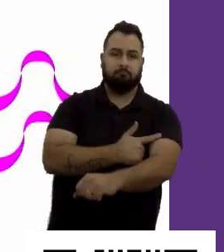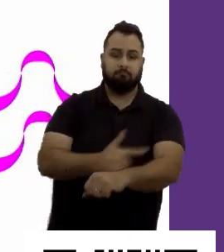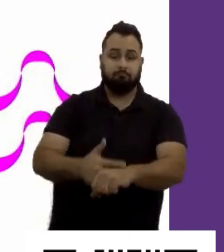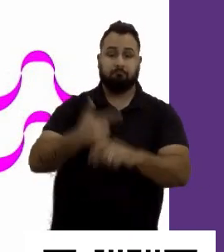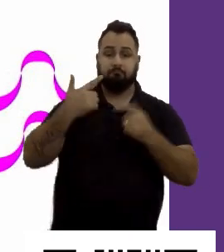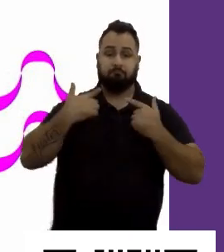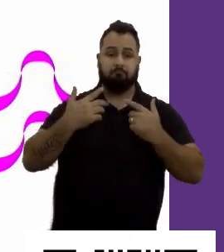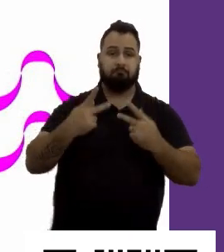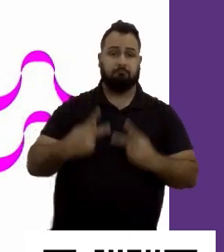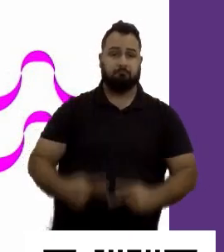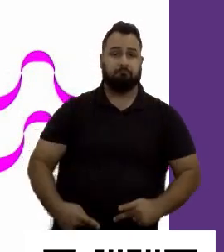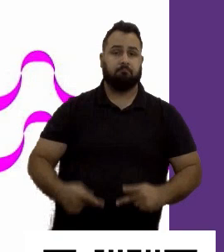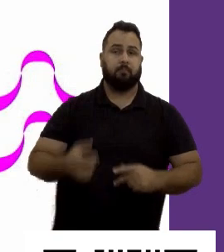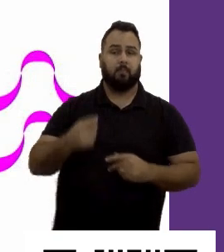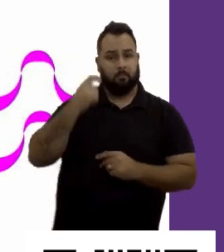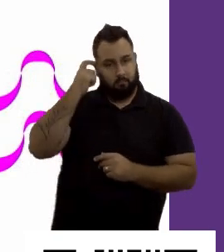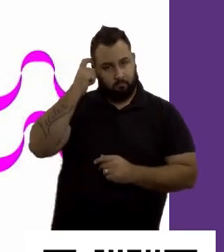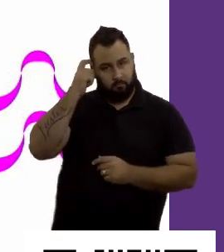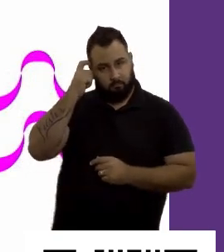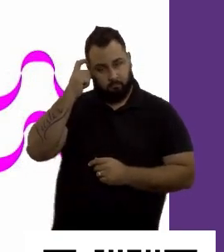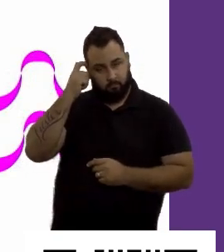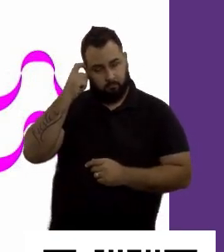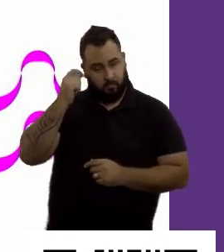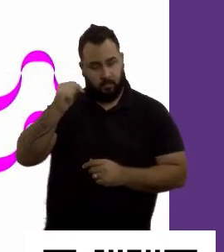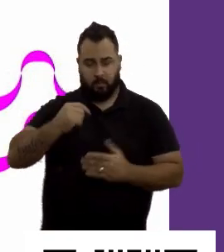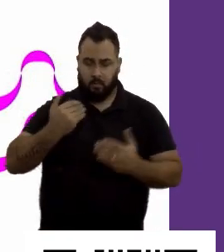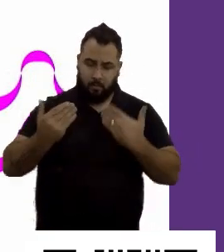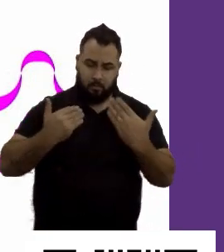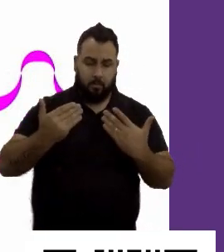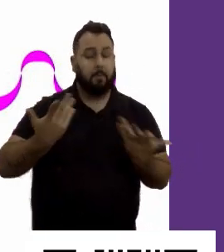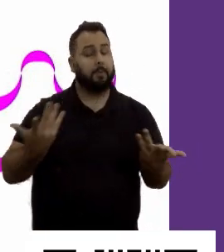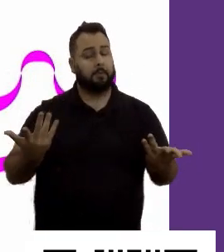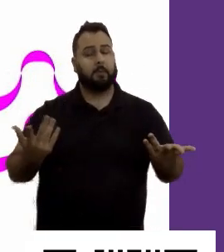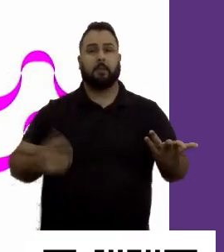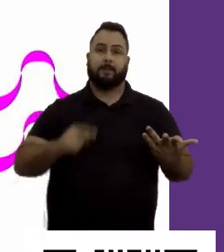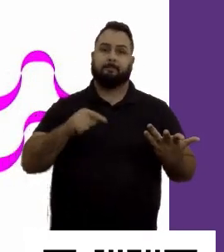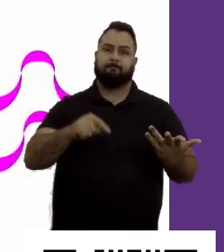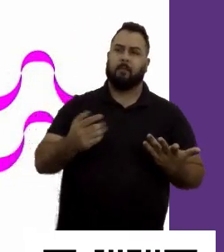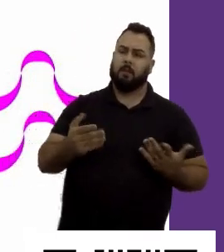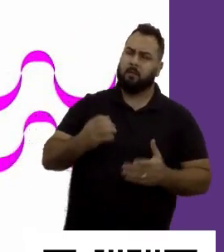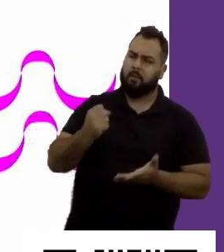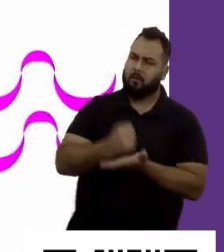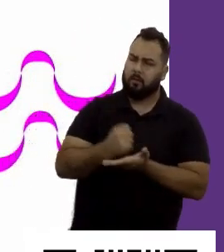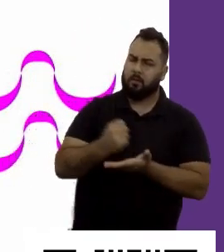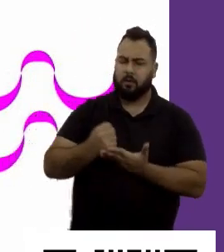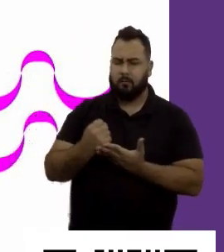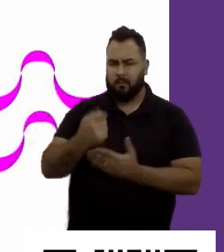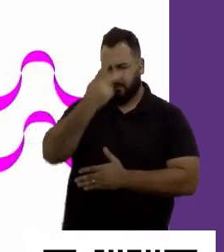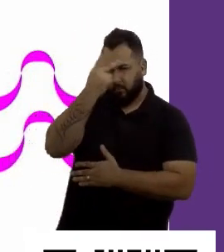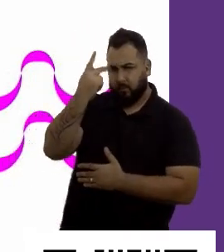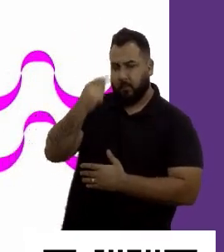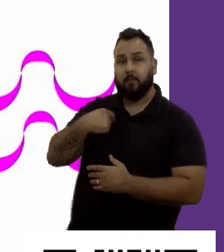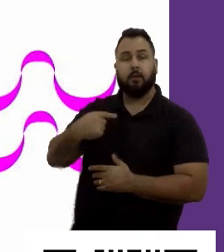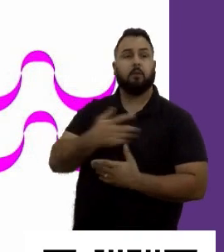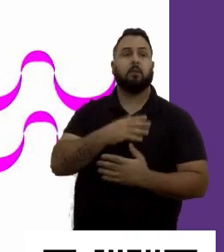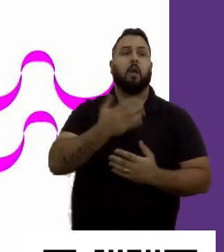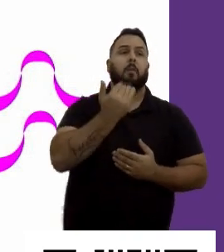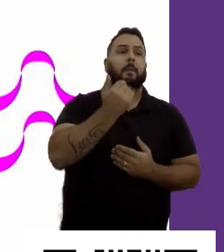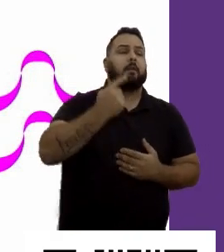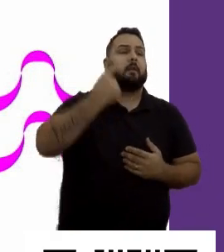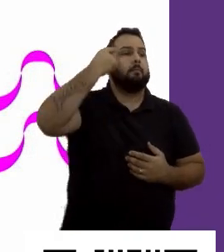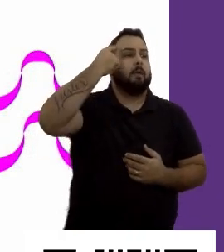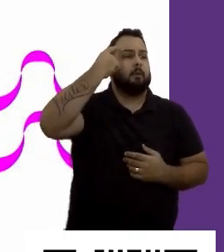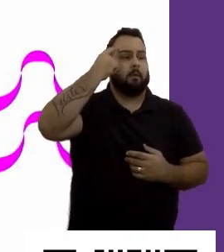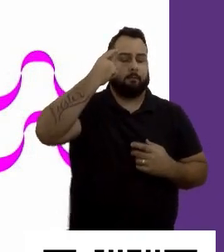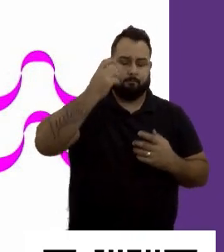uma pergunta aqui, isso aqui é um bate-papo, né? Quando a gente vai contratar alguém, estava no almoço hoje pensando, tivemos lá um episódio